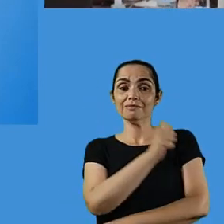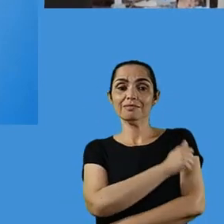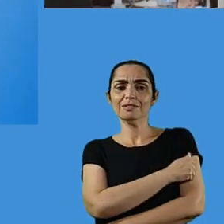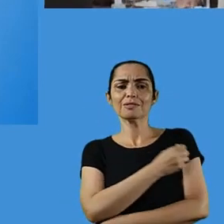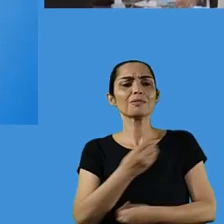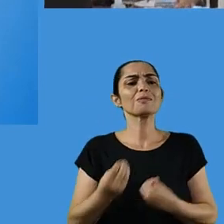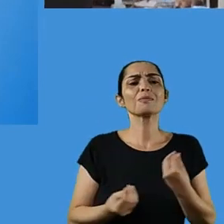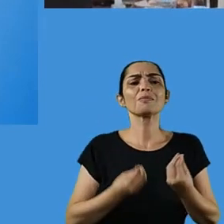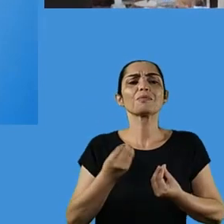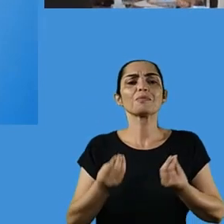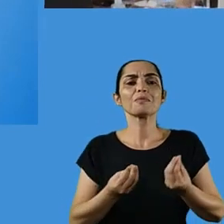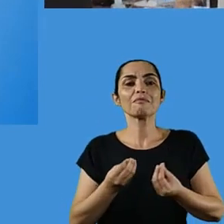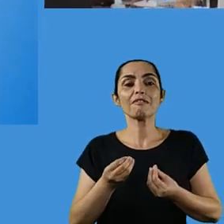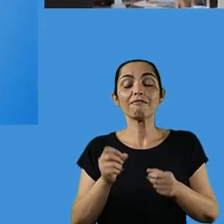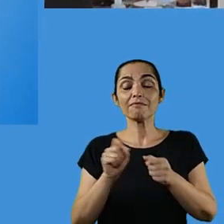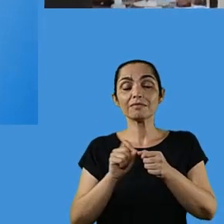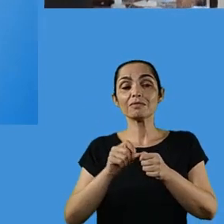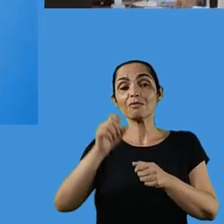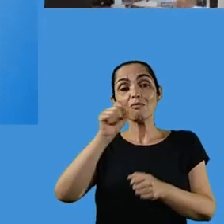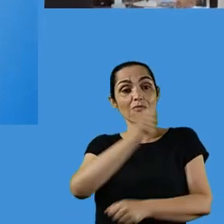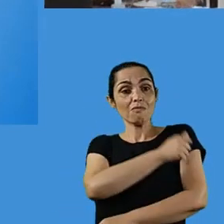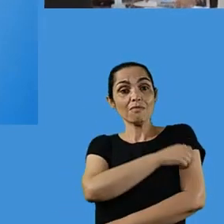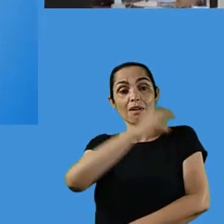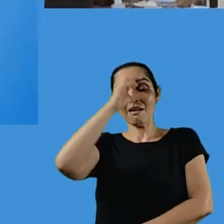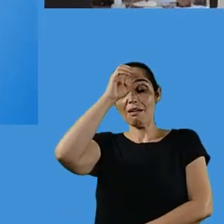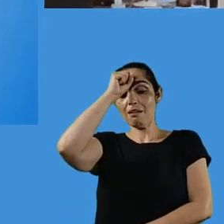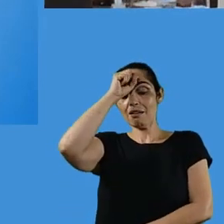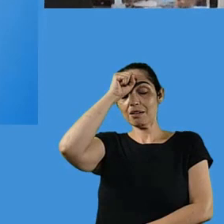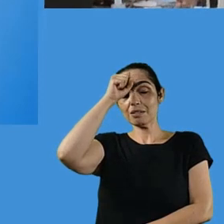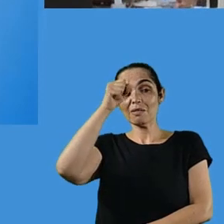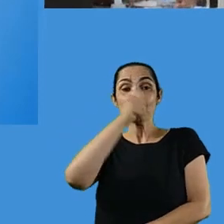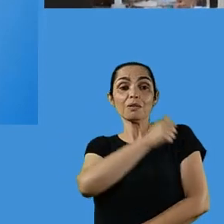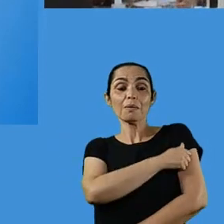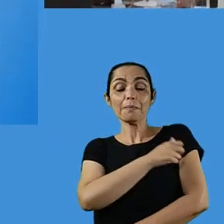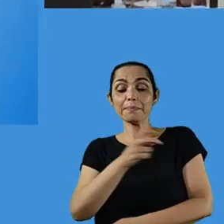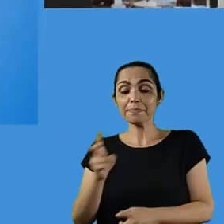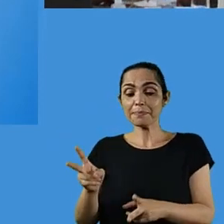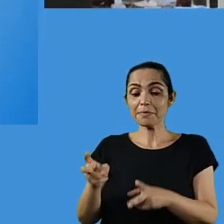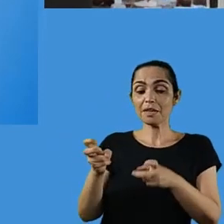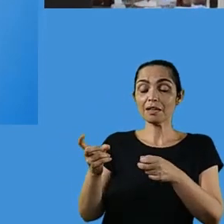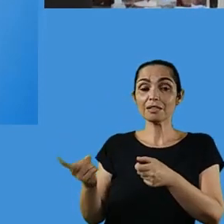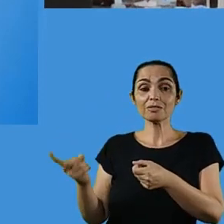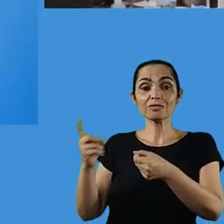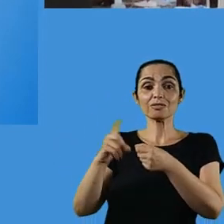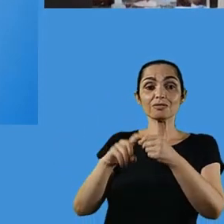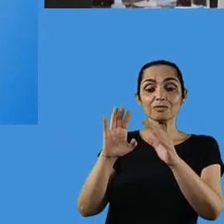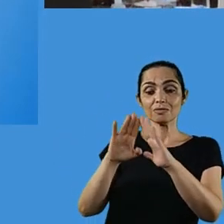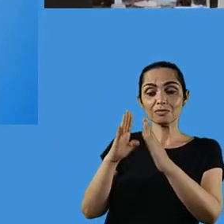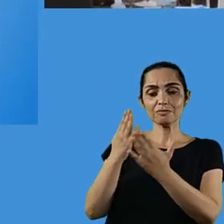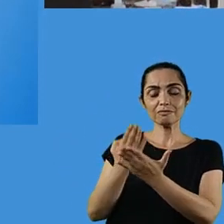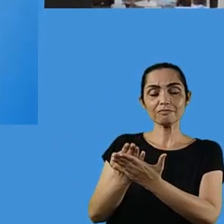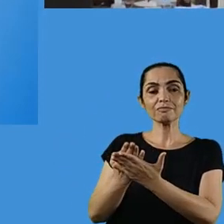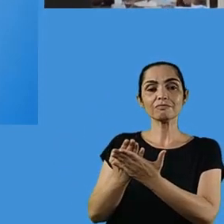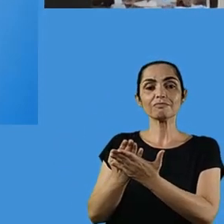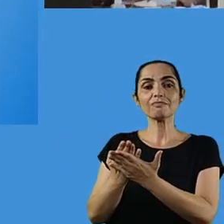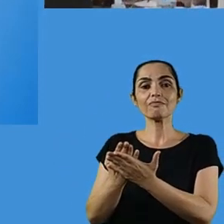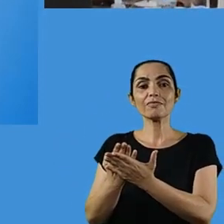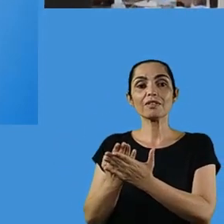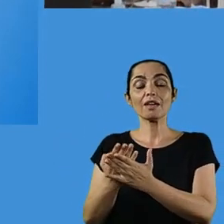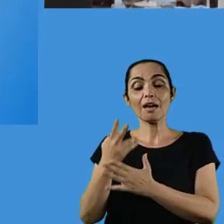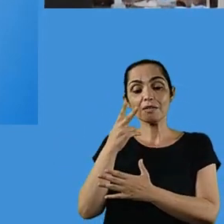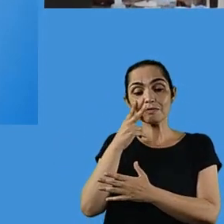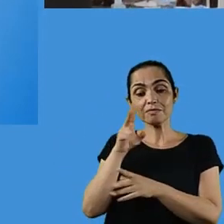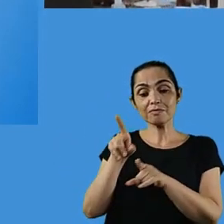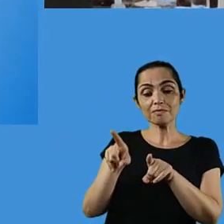aluno? Fazendo com que ele aprenda. Quando ele perceber, quando ele chegar nesse universo e perceber, e eu tenho certeza disso,